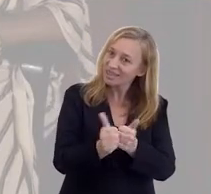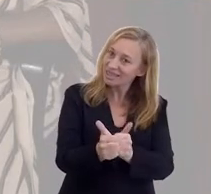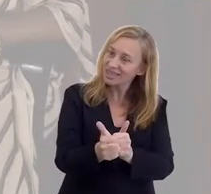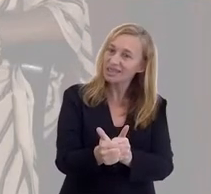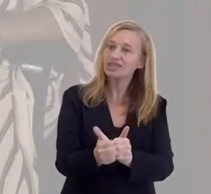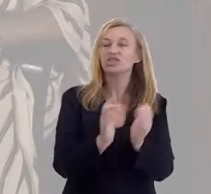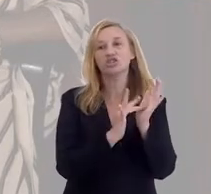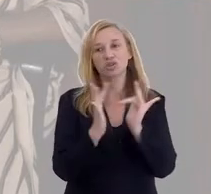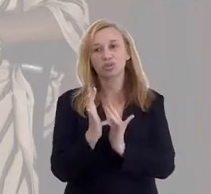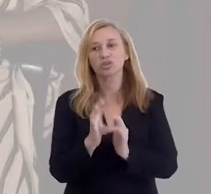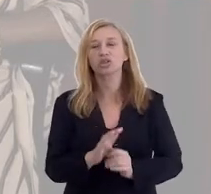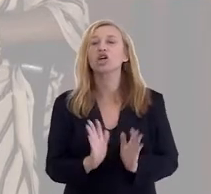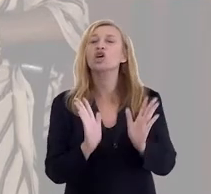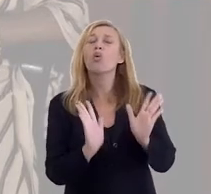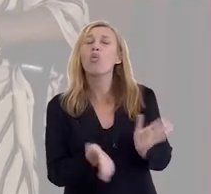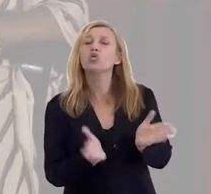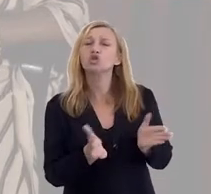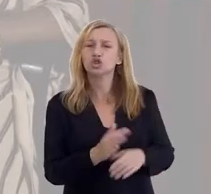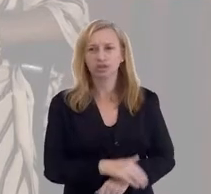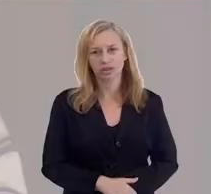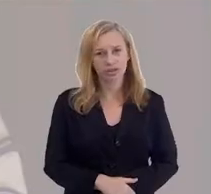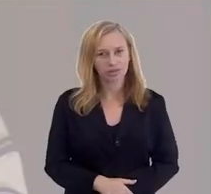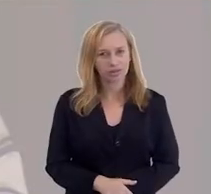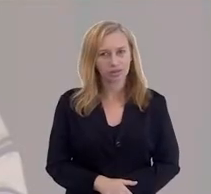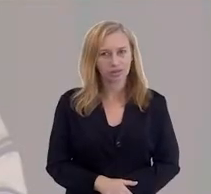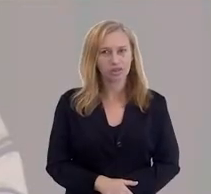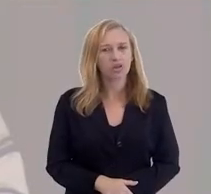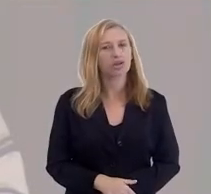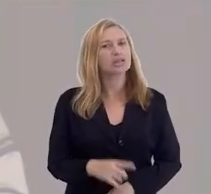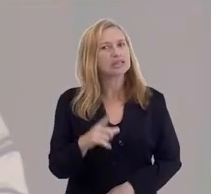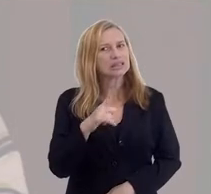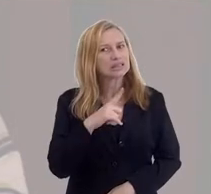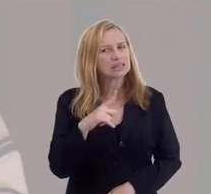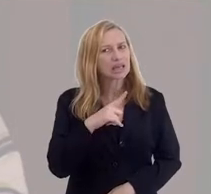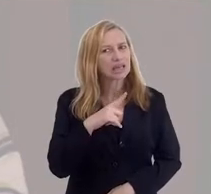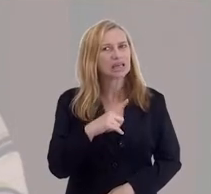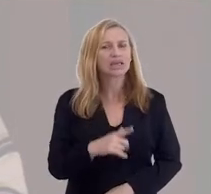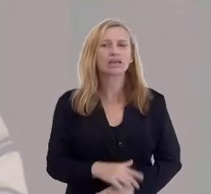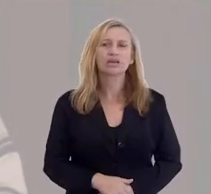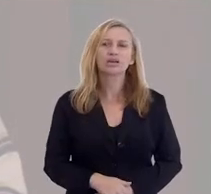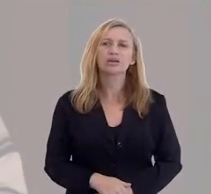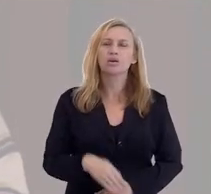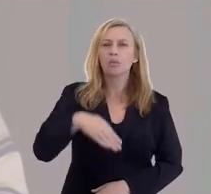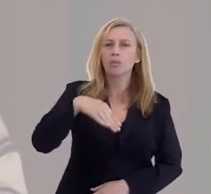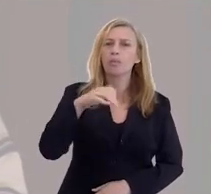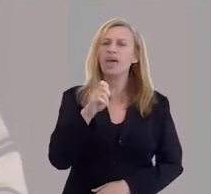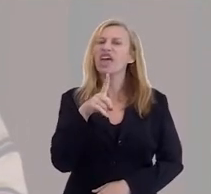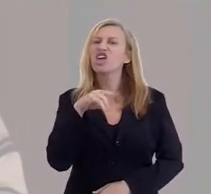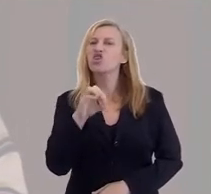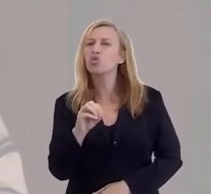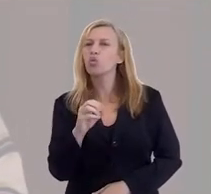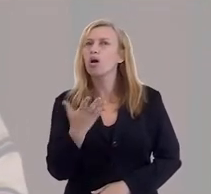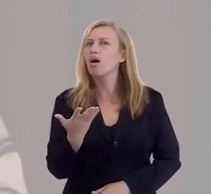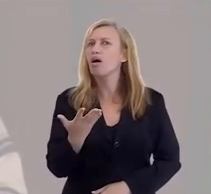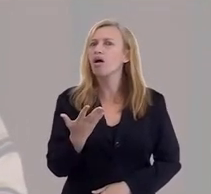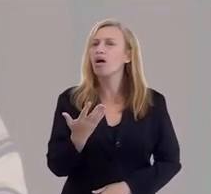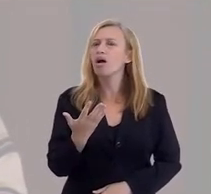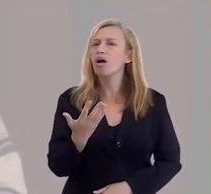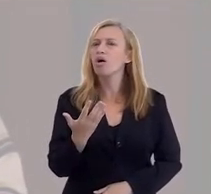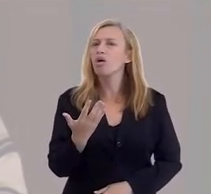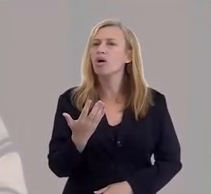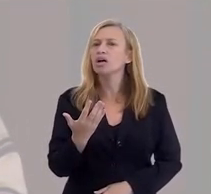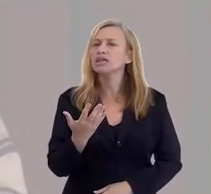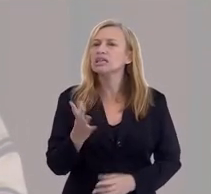para seguir Jesus. E hoje, vocês têm algum médium que tem